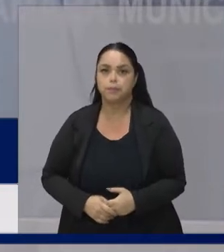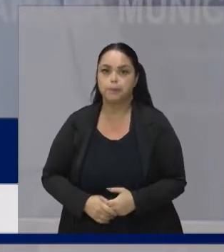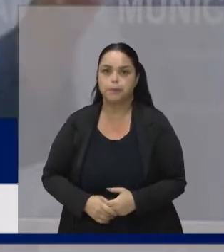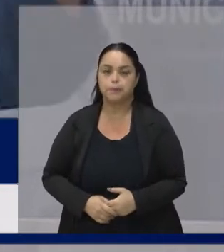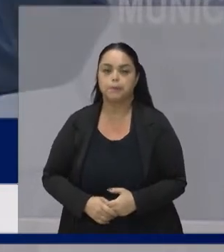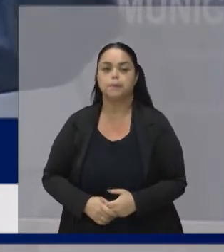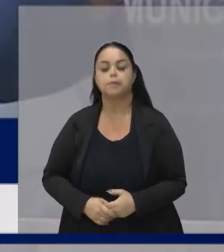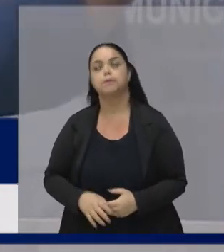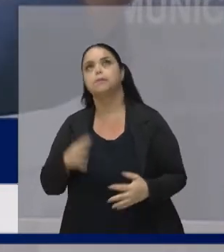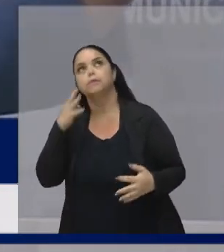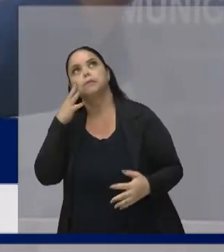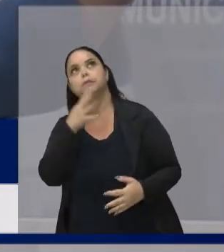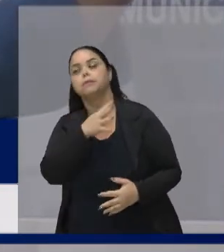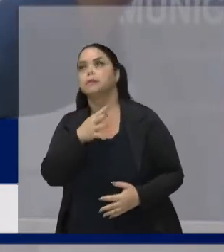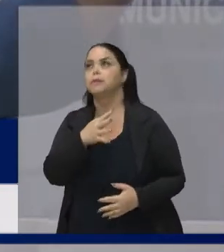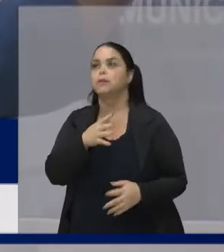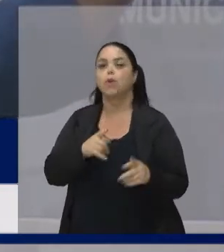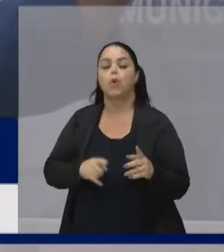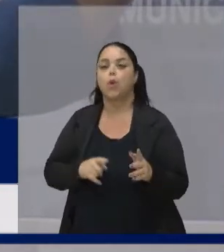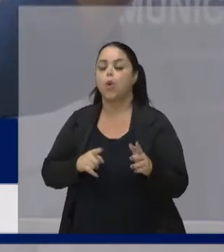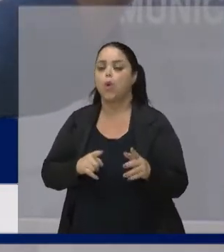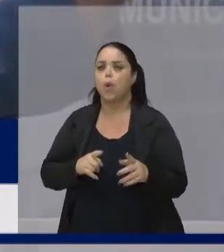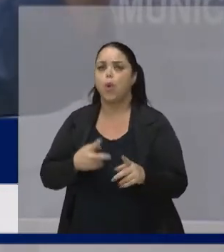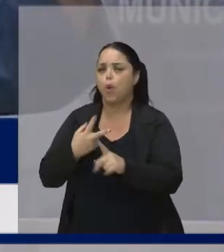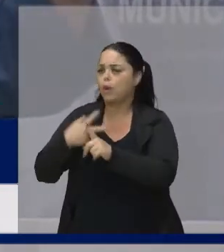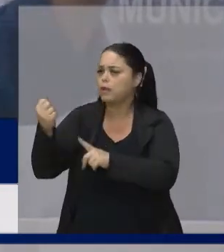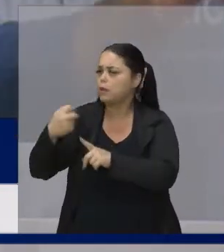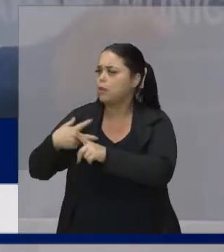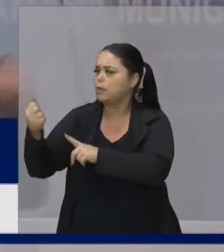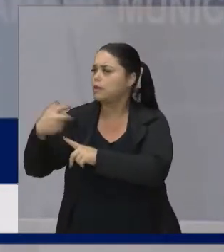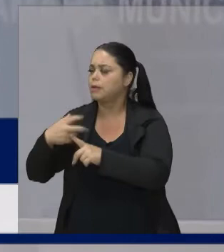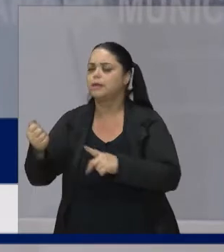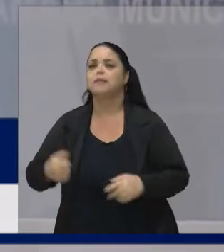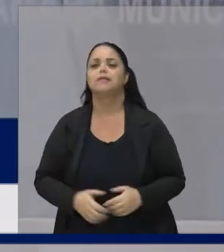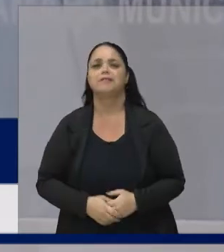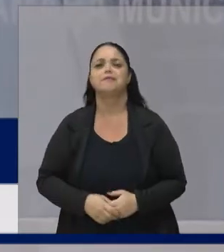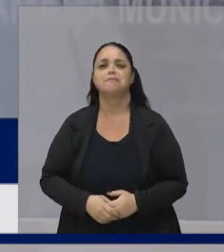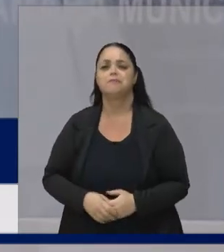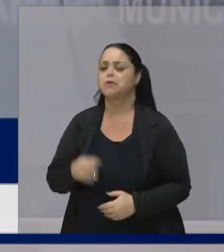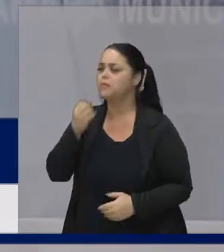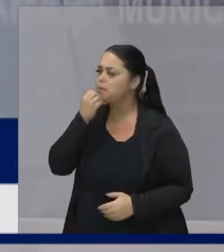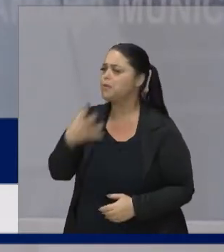E aí você olha Para aquelas conquistas E diz Valeu a pena